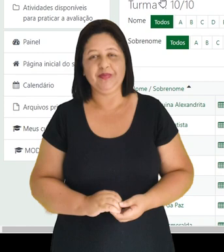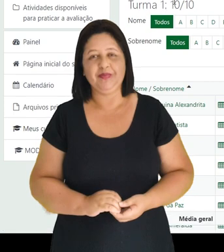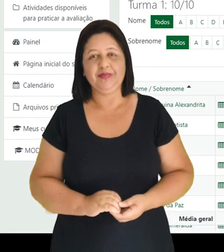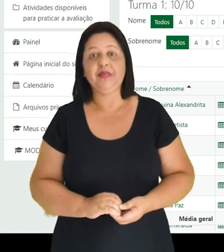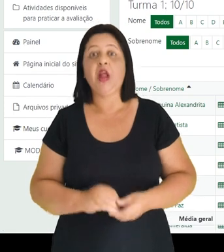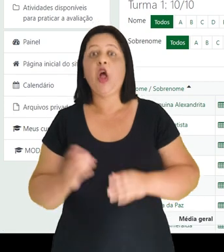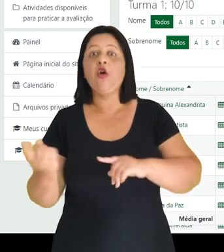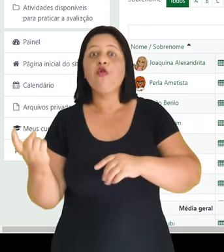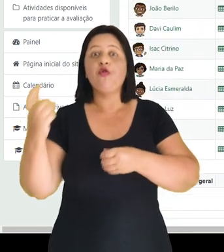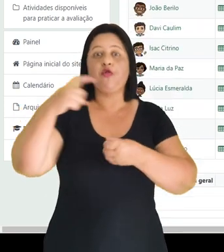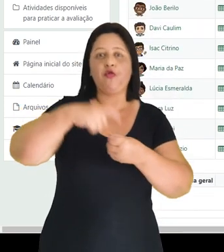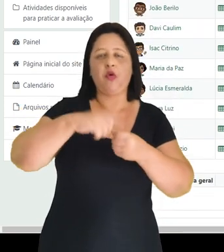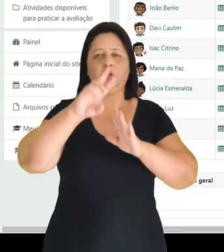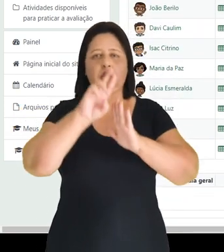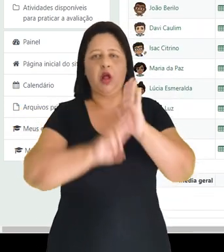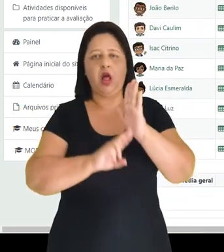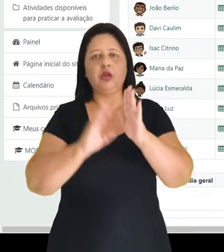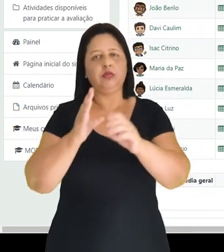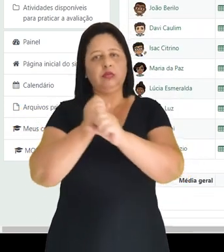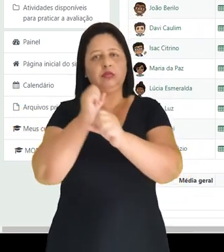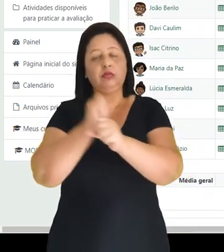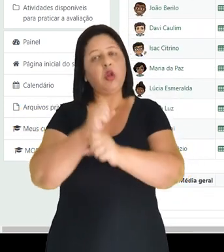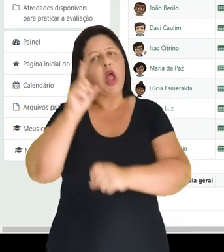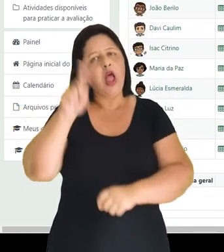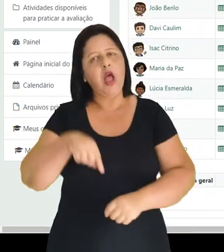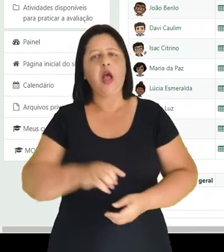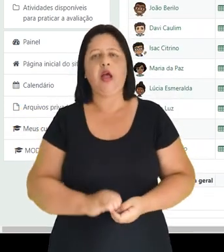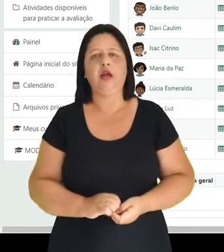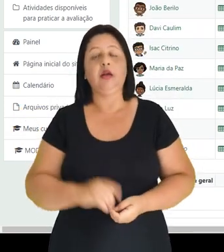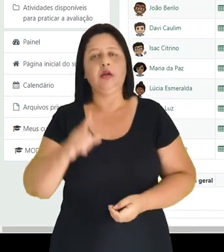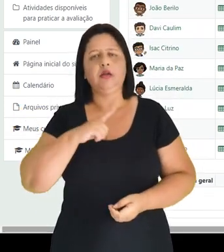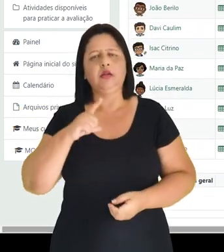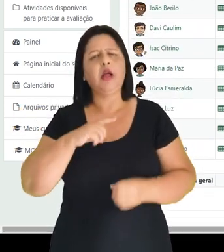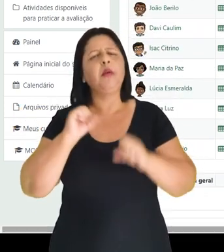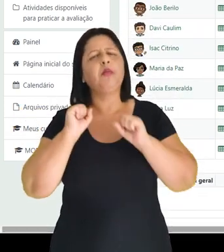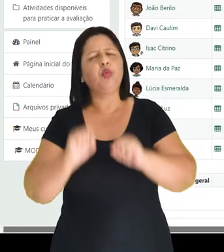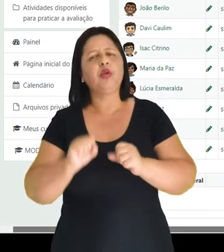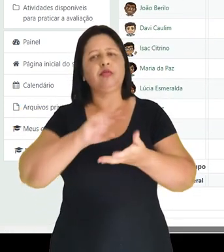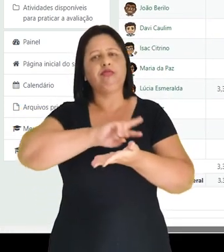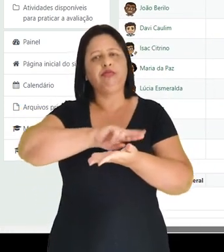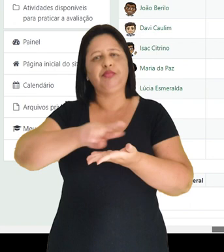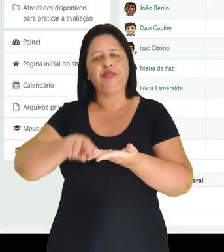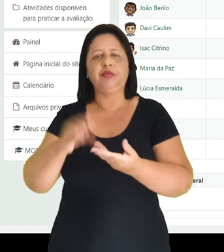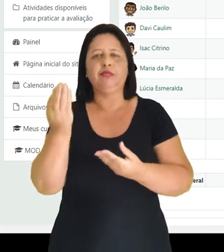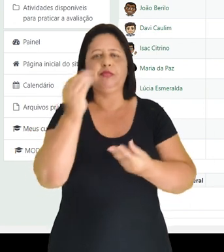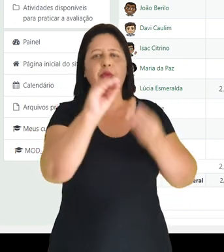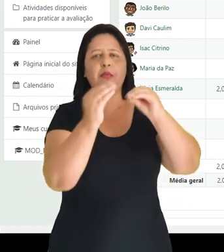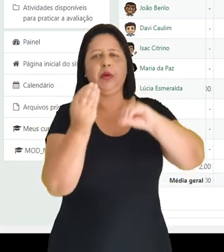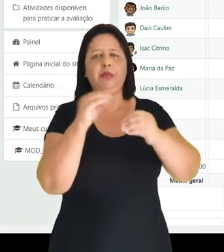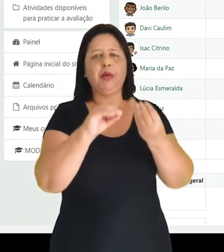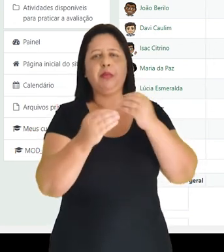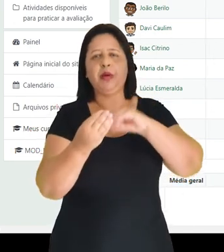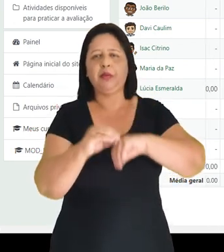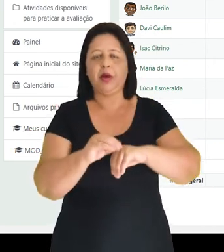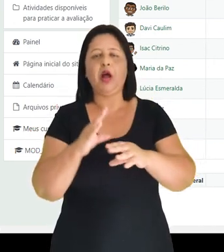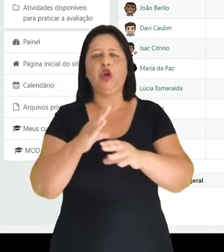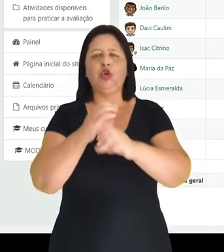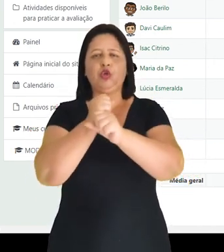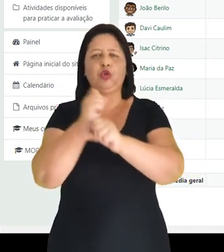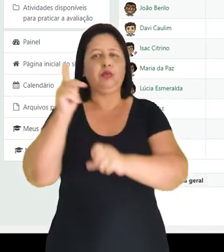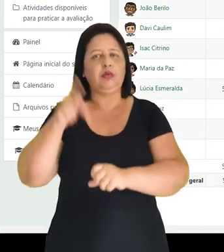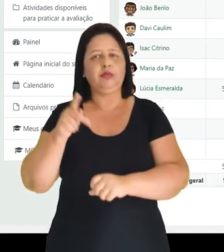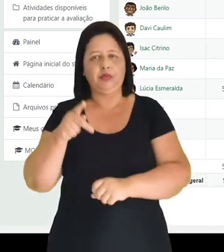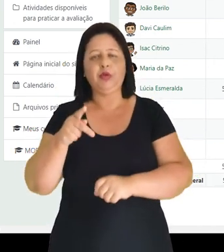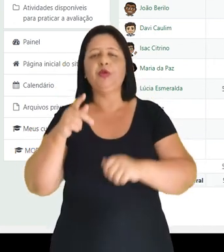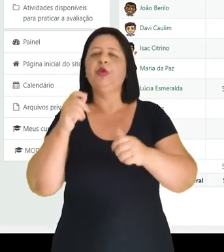Retornando aqui para o relatório de notas, é isso. São essas as possibilidades, então, de lançar diretamente a nota